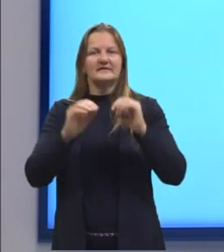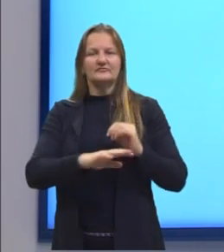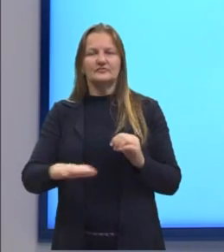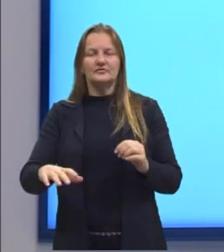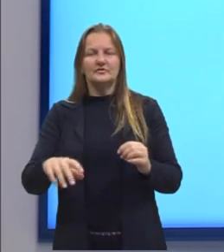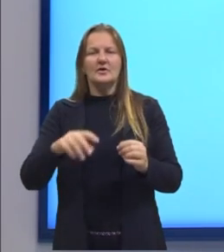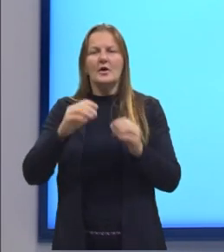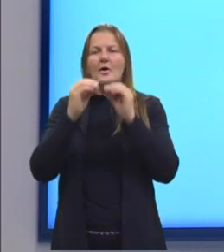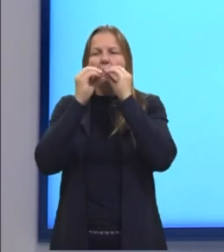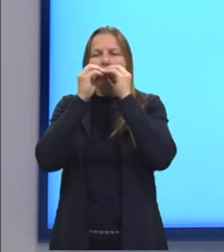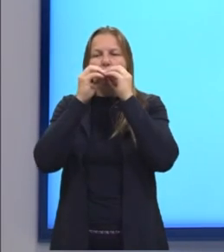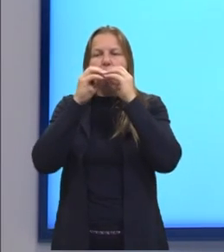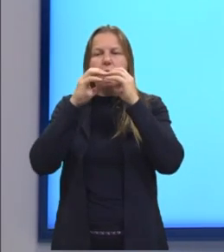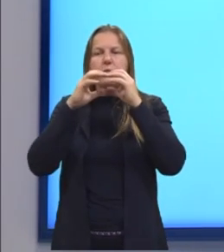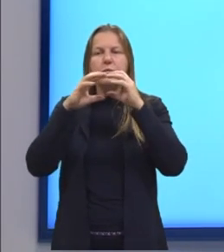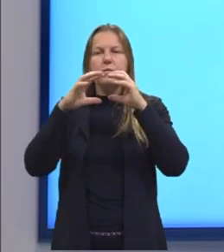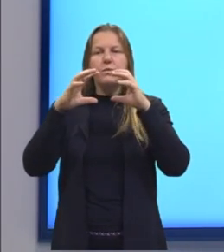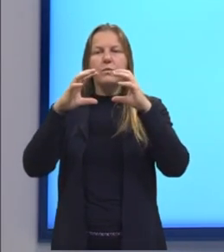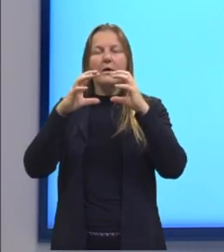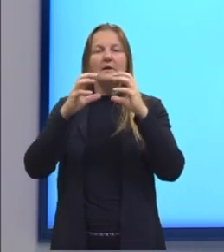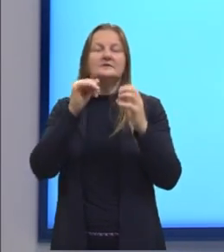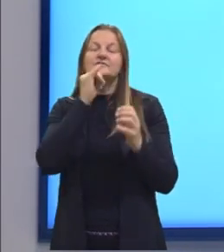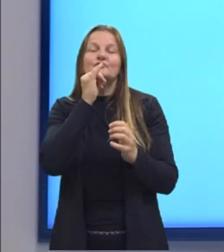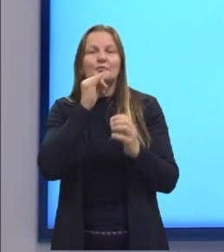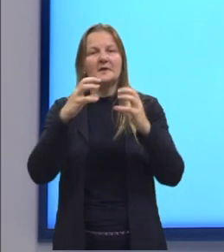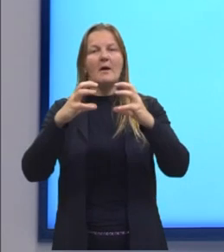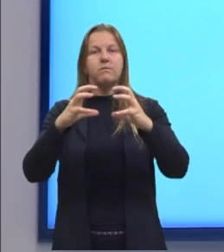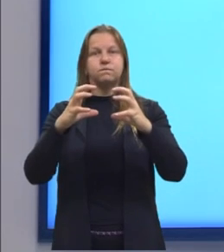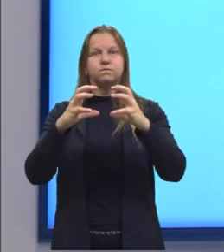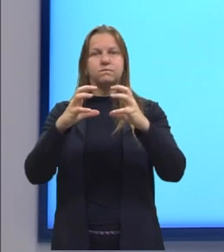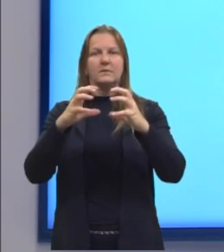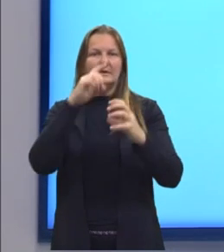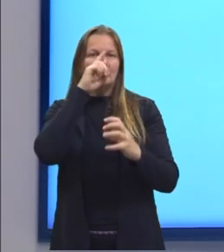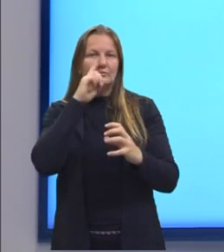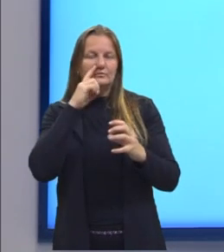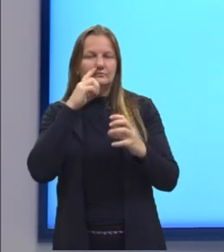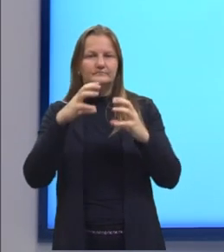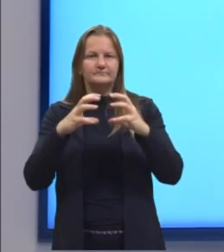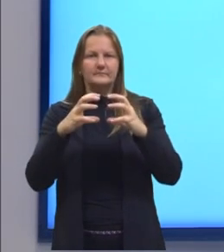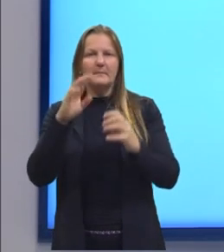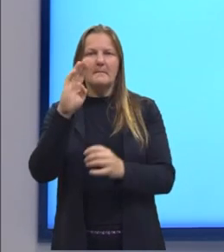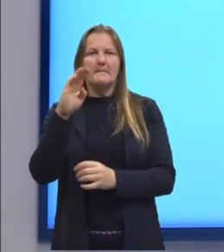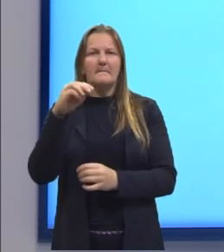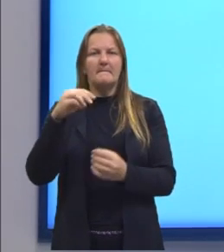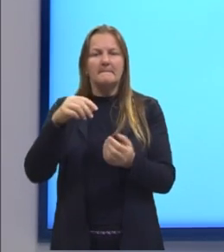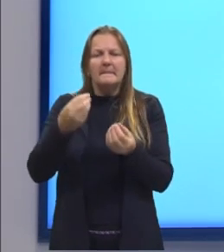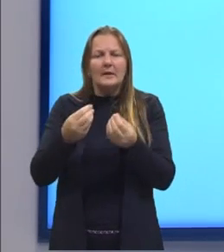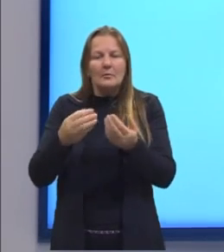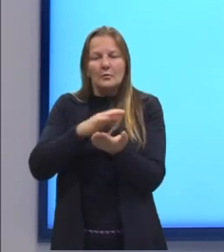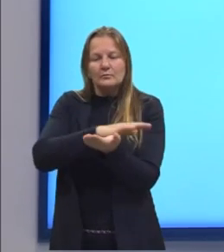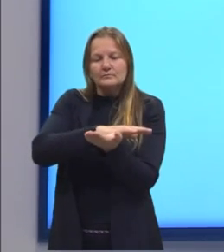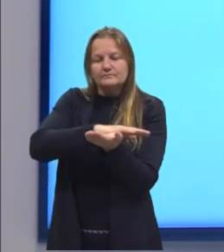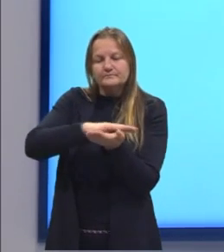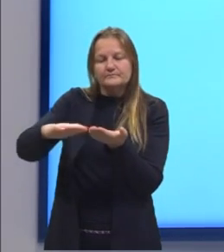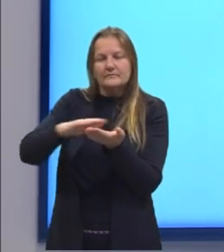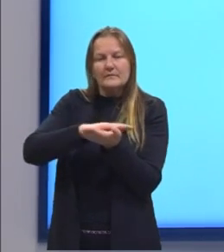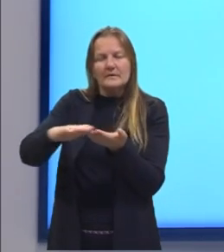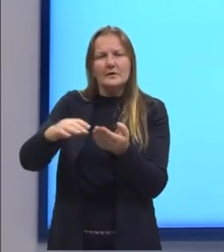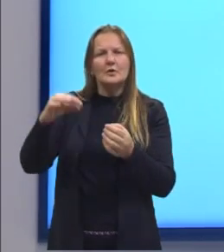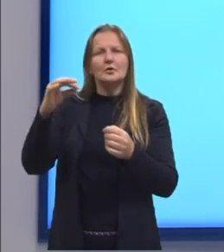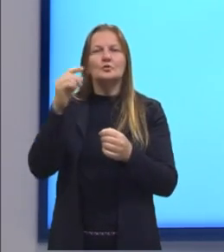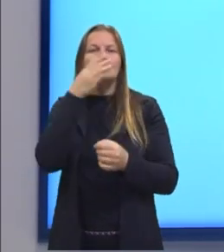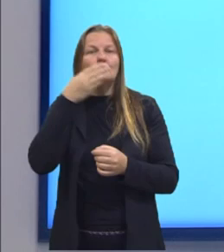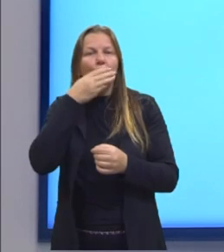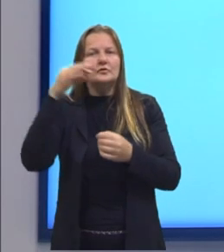com um diâmetro medindo 10 centímetros, o qual servirá de suporte para espetar diversos doces.